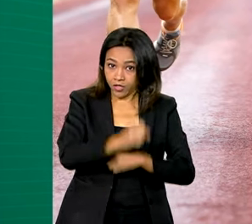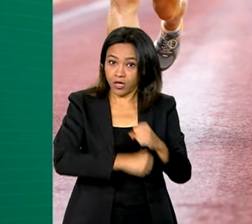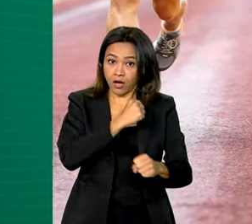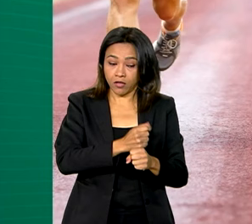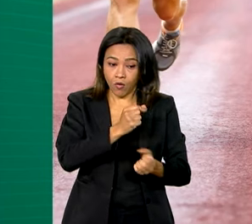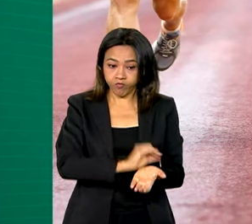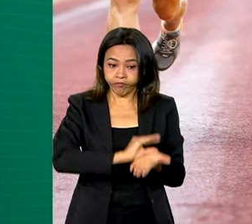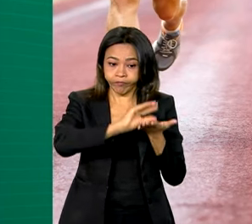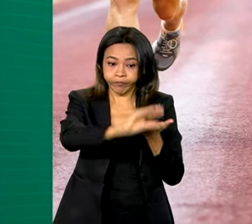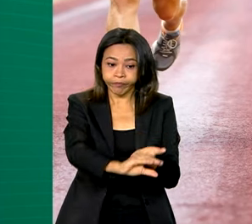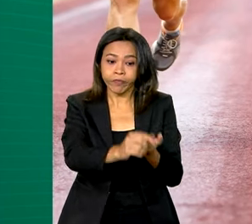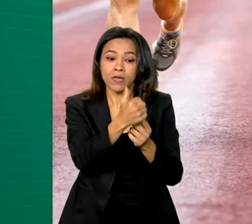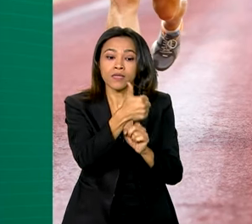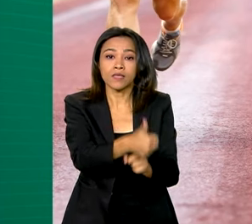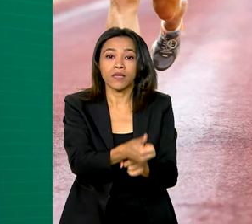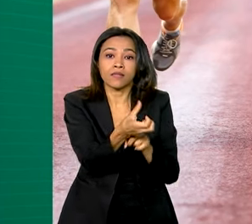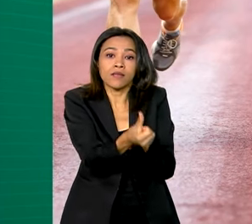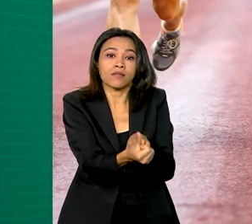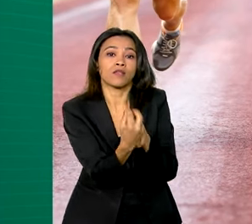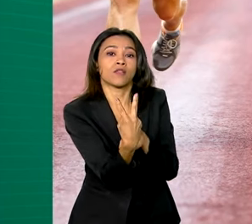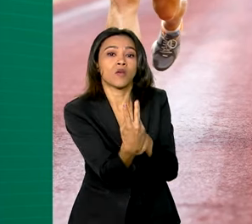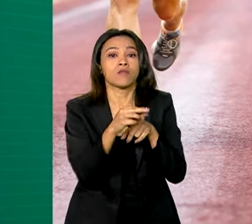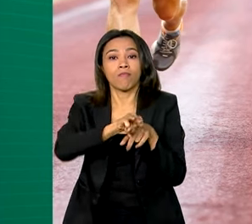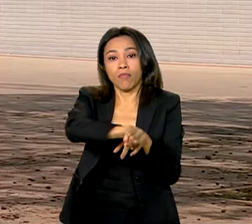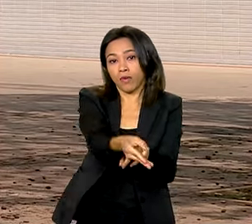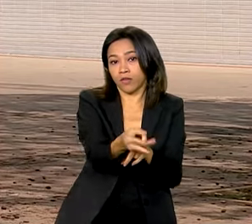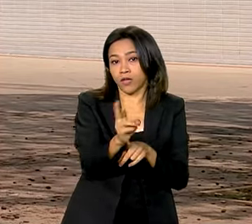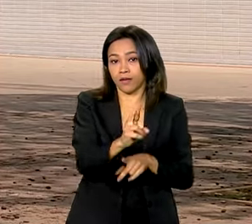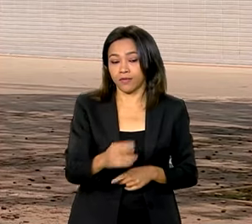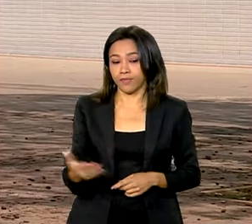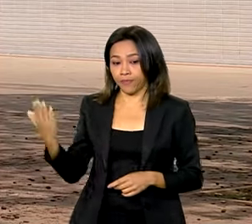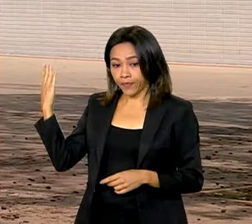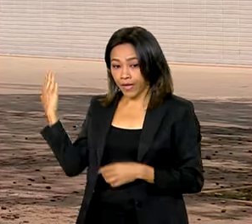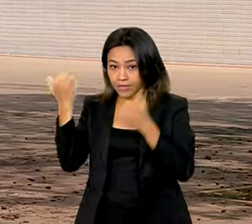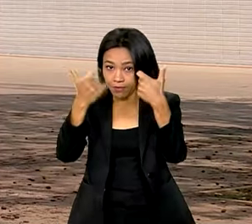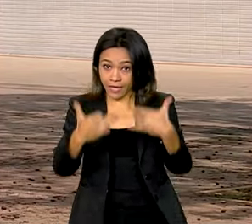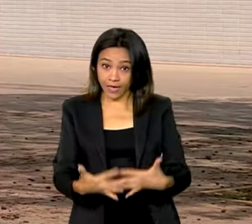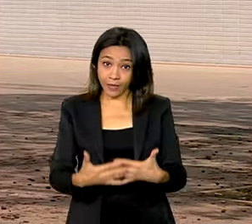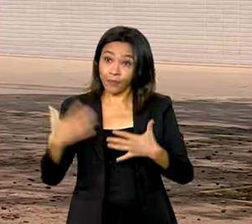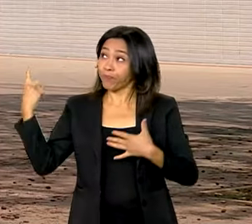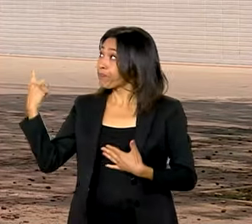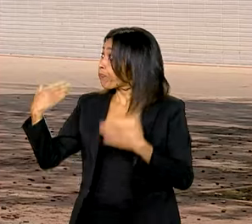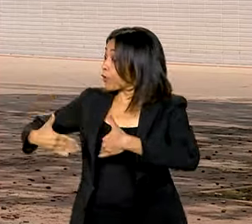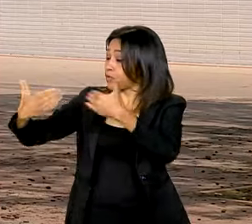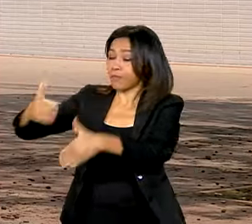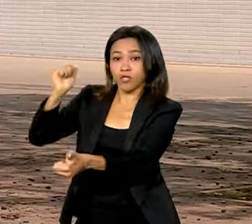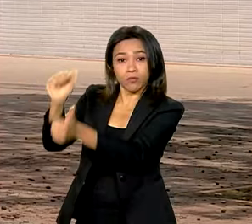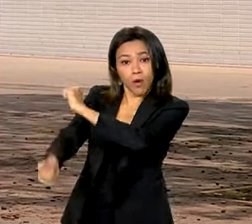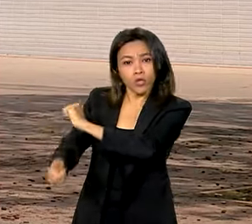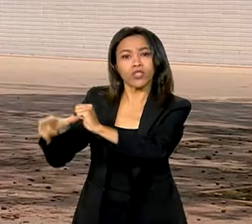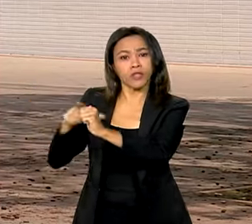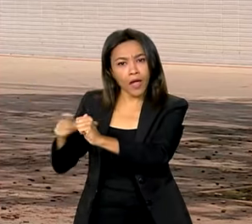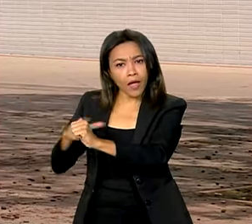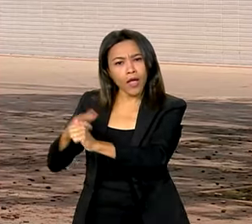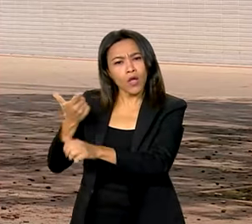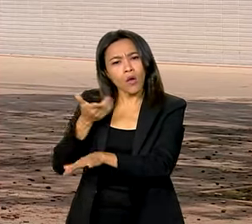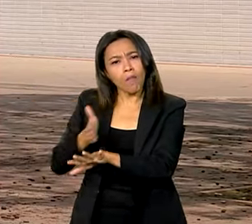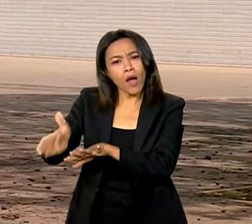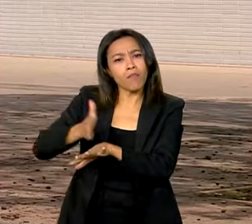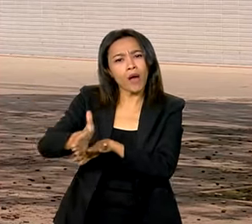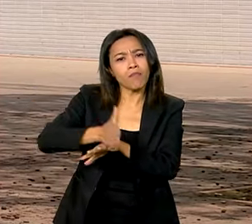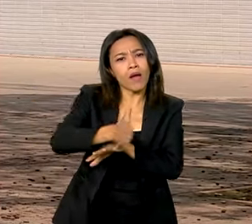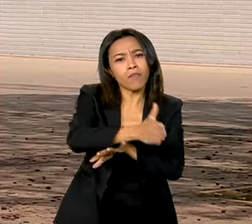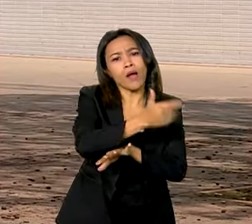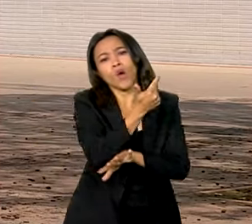é de 162 milhões de reais. O Ministério do Esporte tem investido ainda em outros programas para